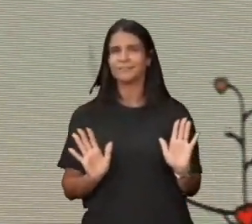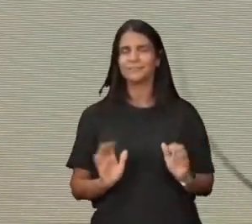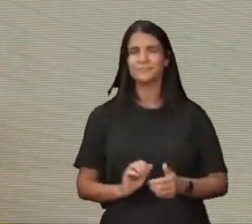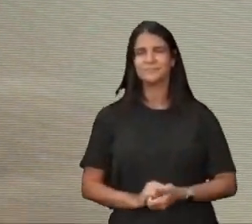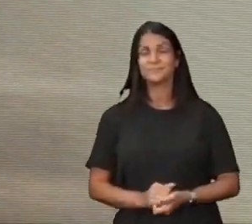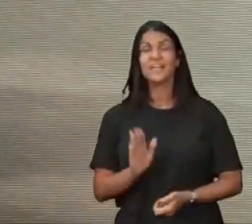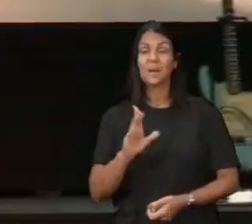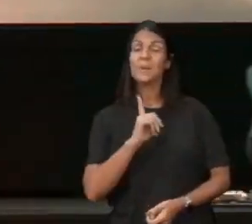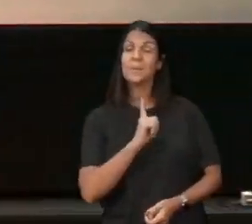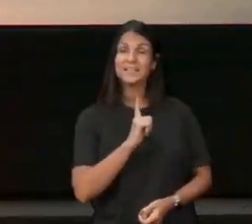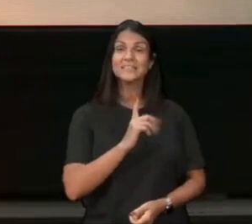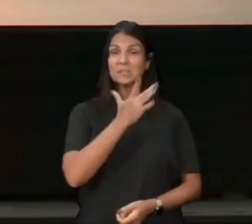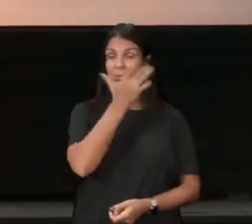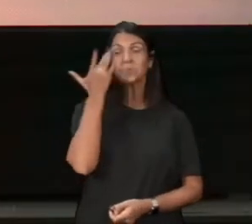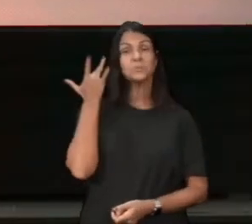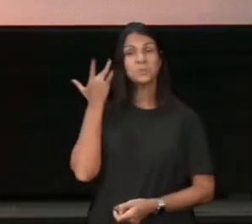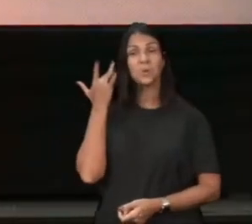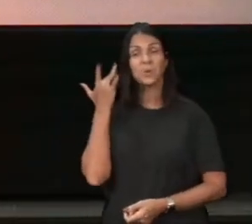mas tem gente que tem essa valentia,